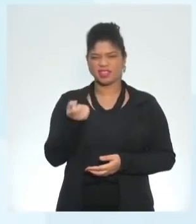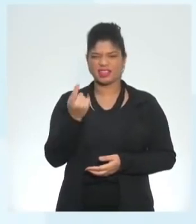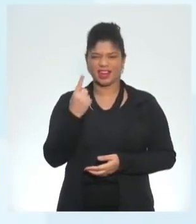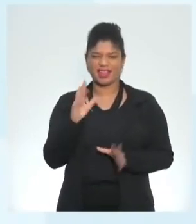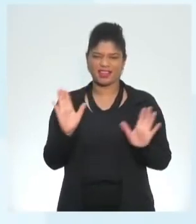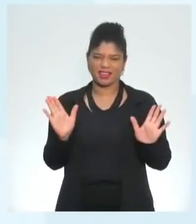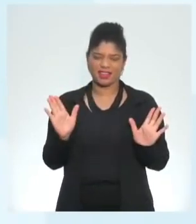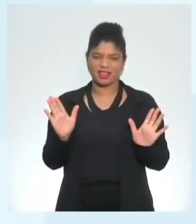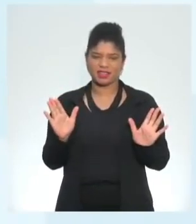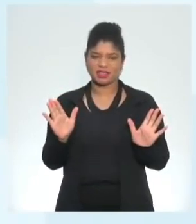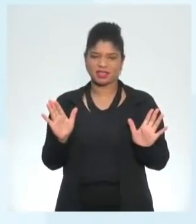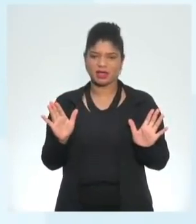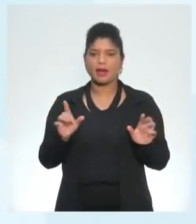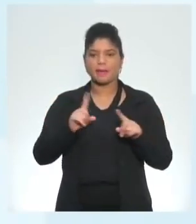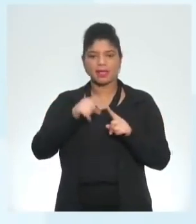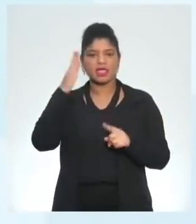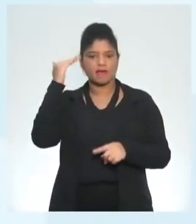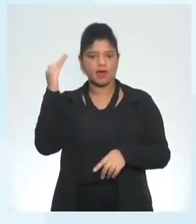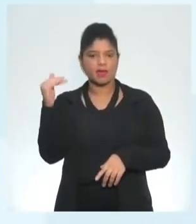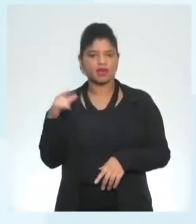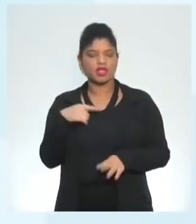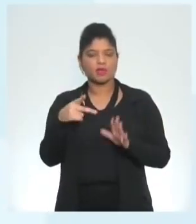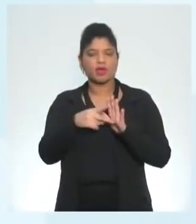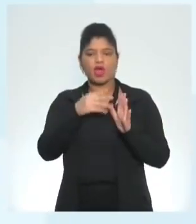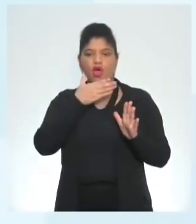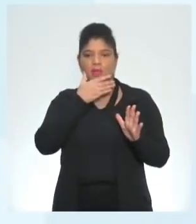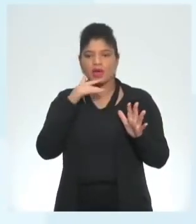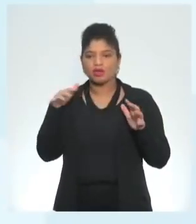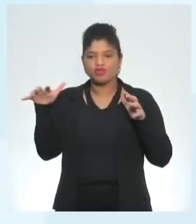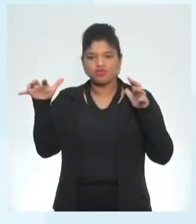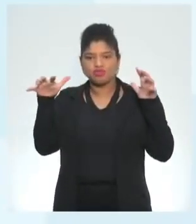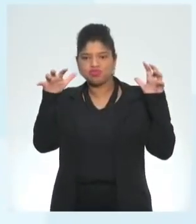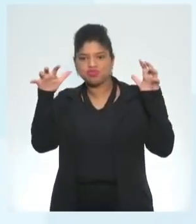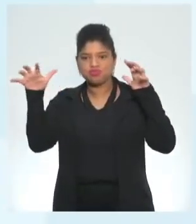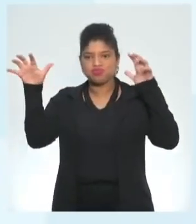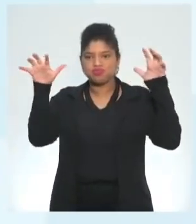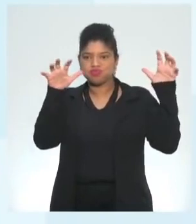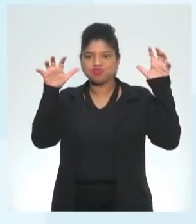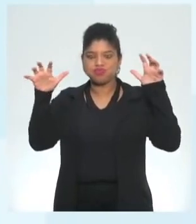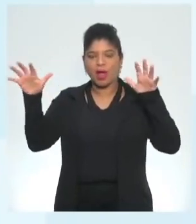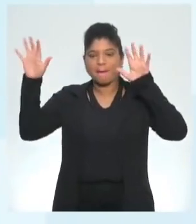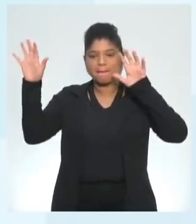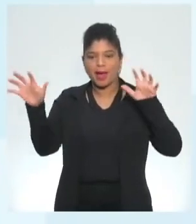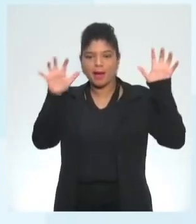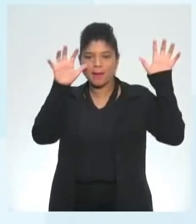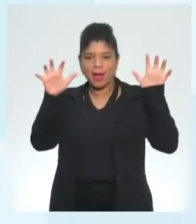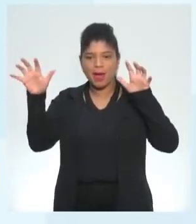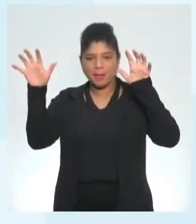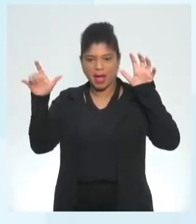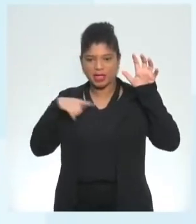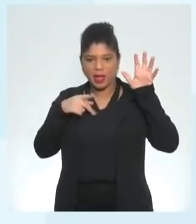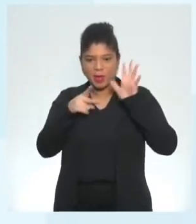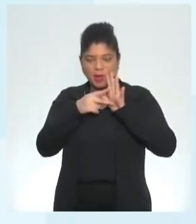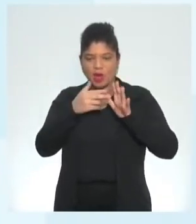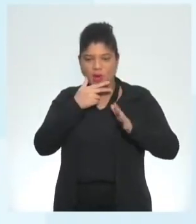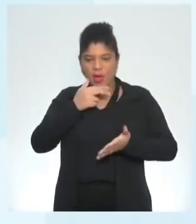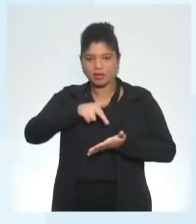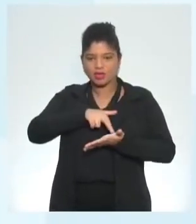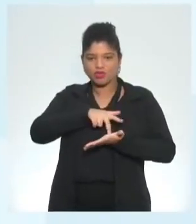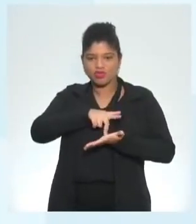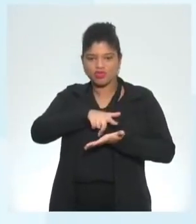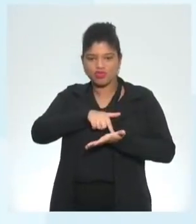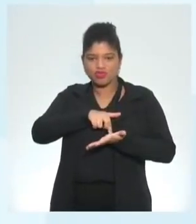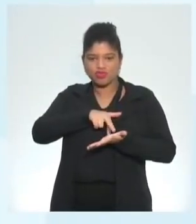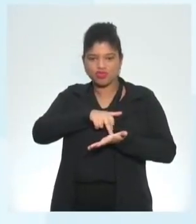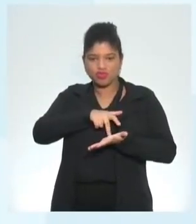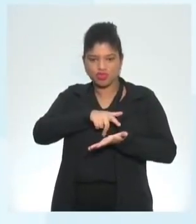seja diferente mas é bem famoso michael jackson né michael jackson a música thriller thriller então a gente dá thriller que a gente tem um